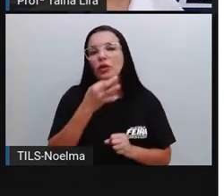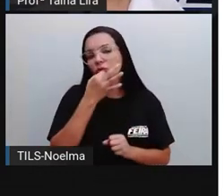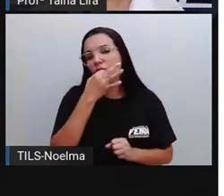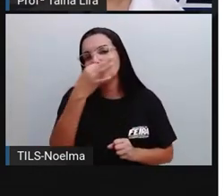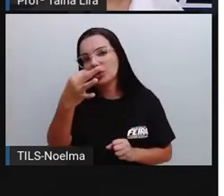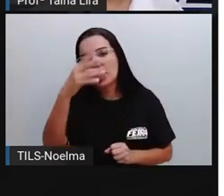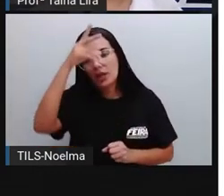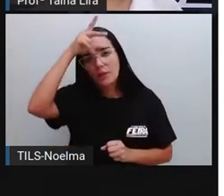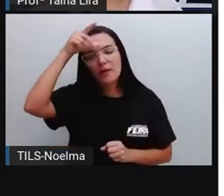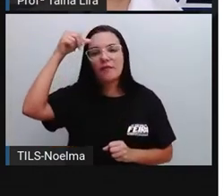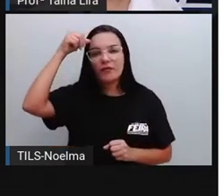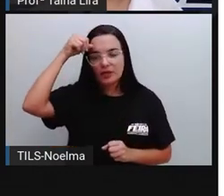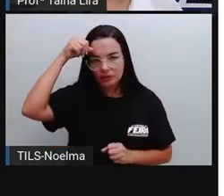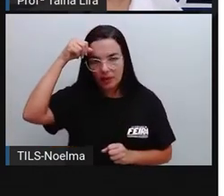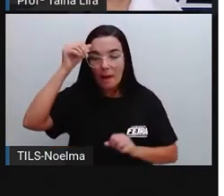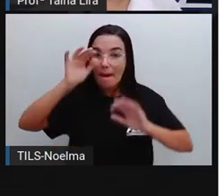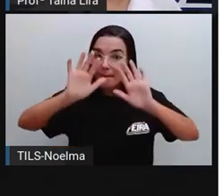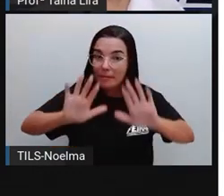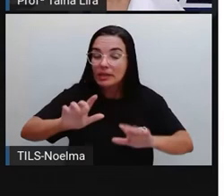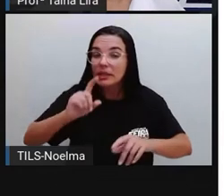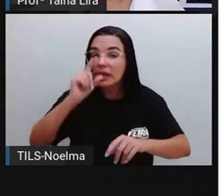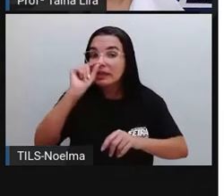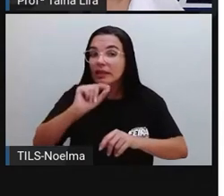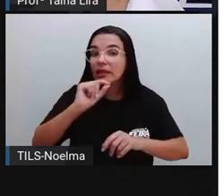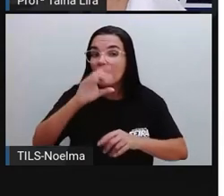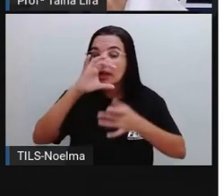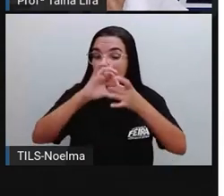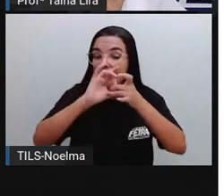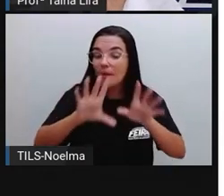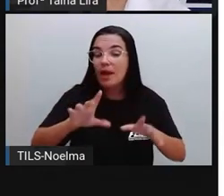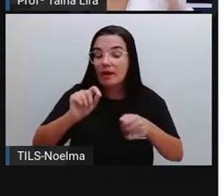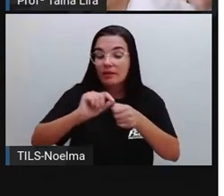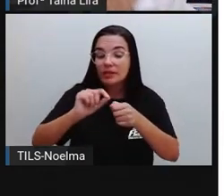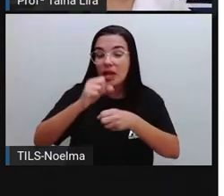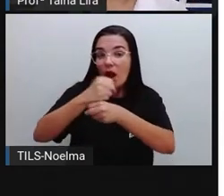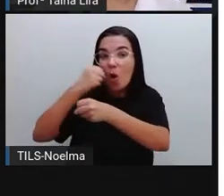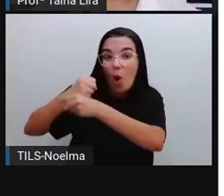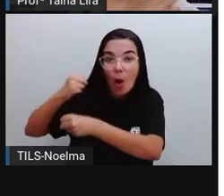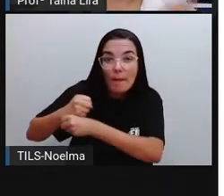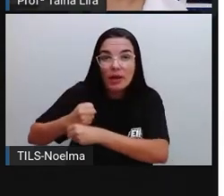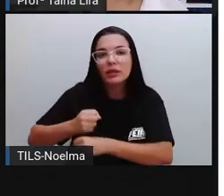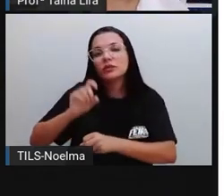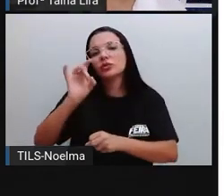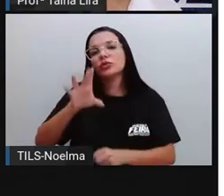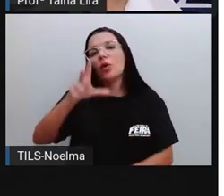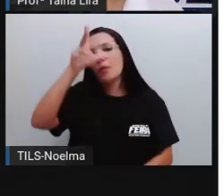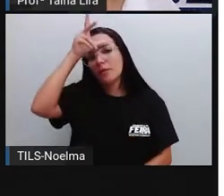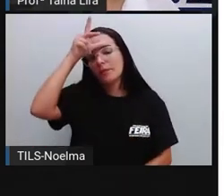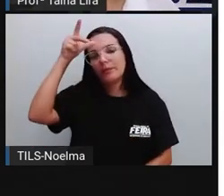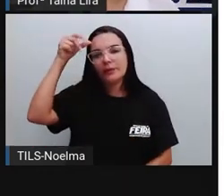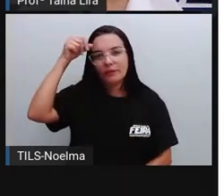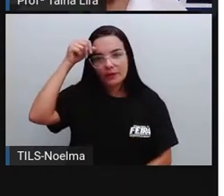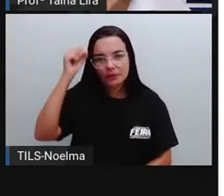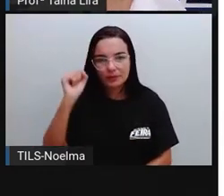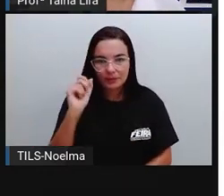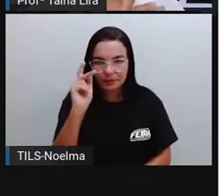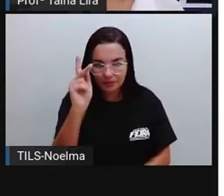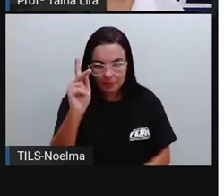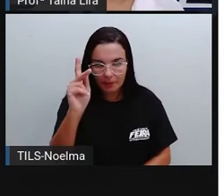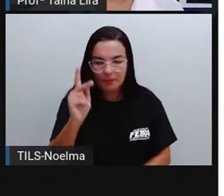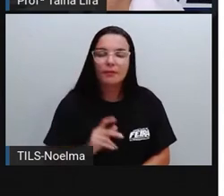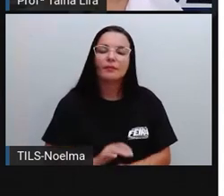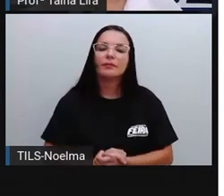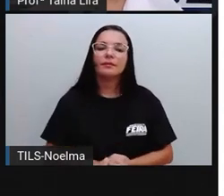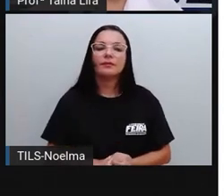tá? Eles podem sugerir ao prefeito, levar, né, a reclamação do povo, falar, ó, aqui tá precisando de asfalto, mas